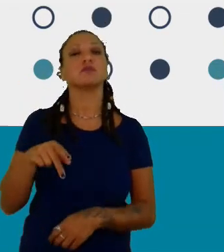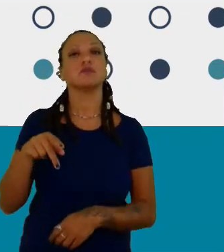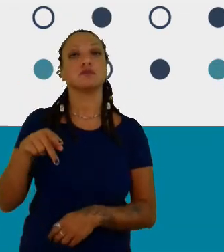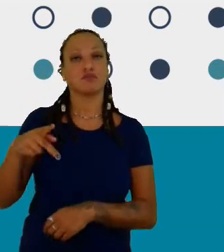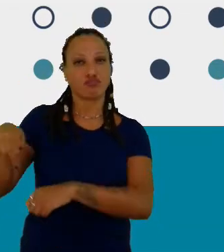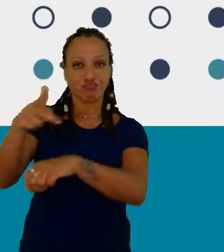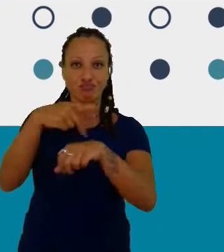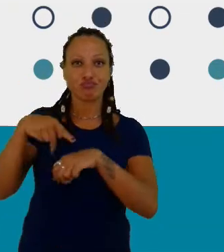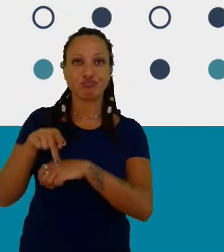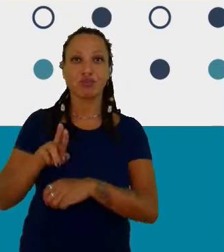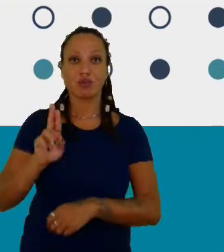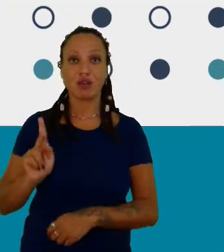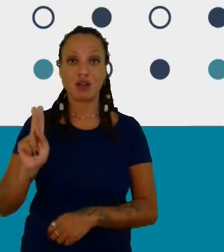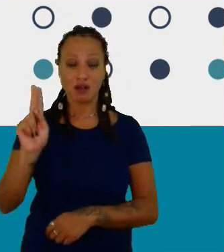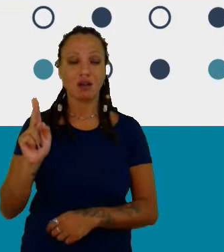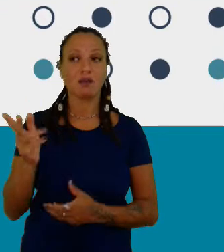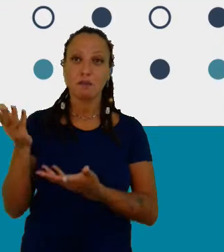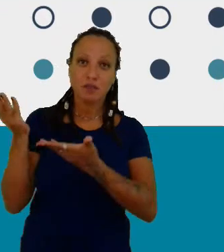bem-vindo.